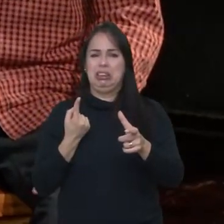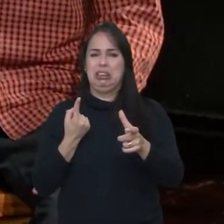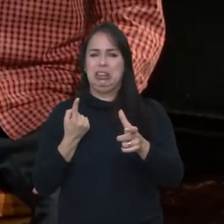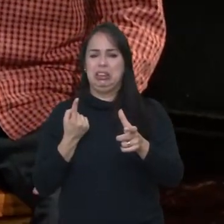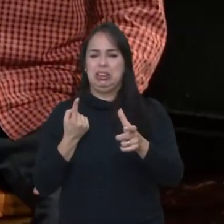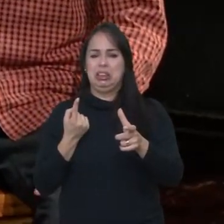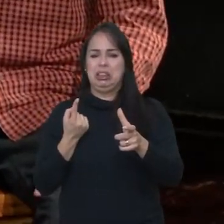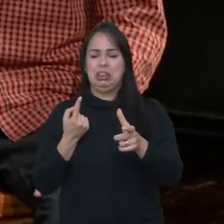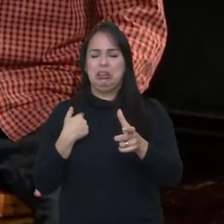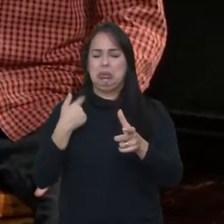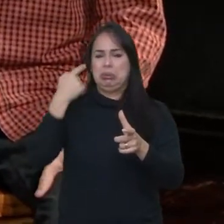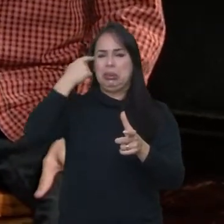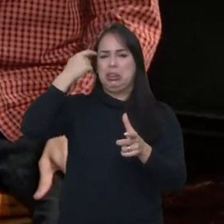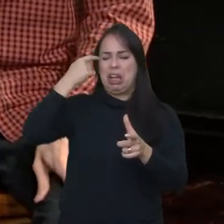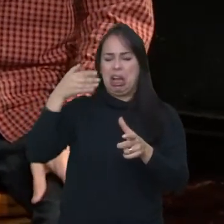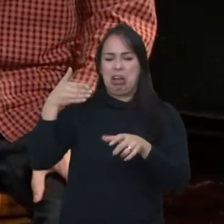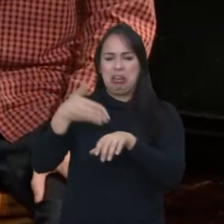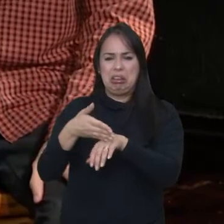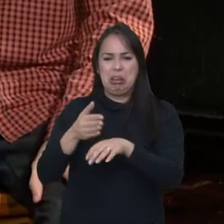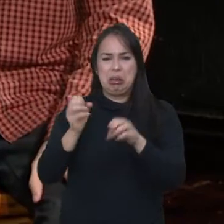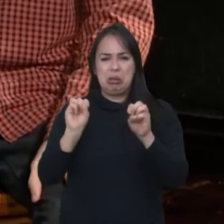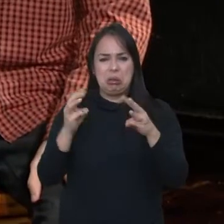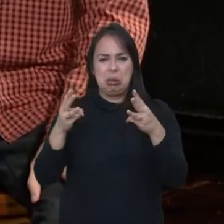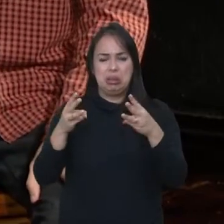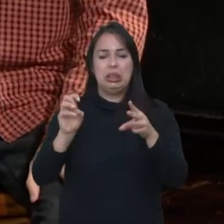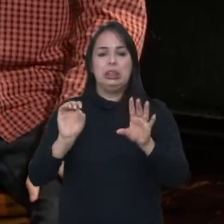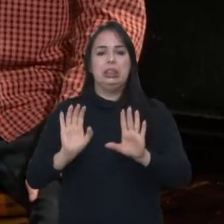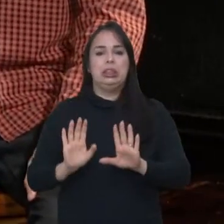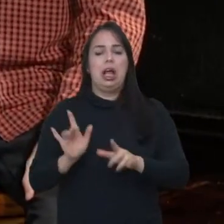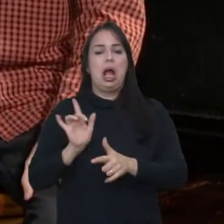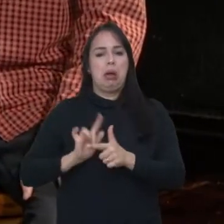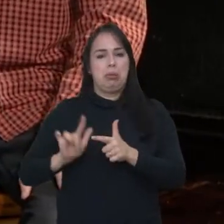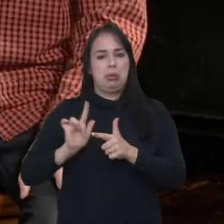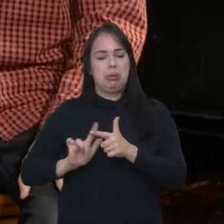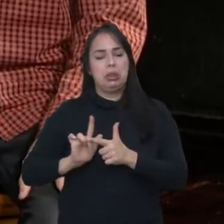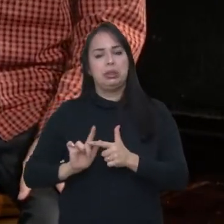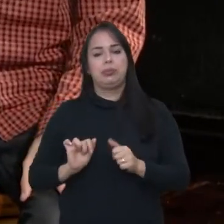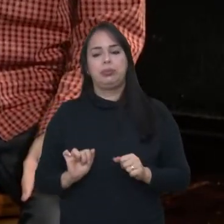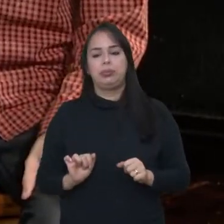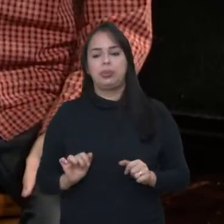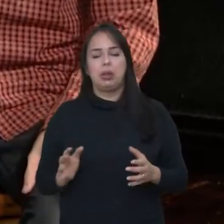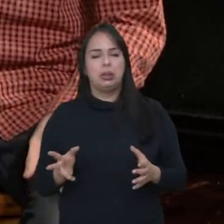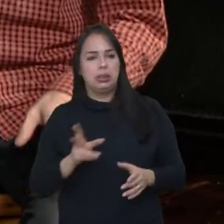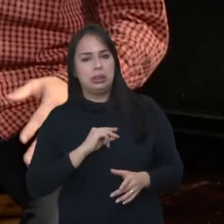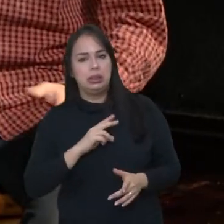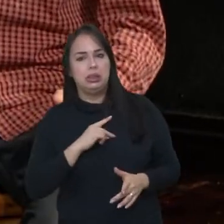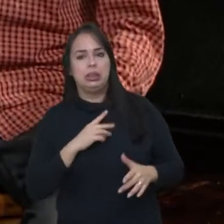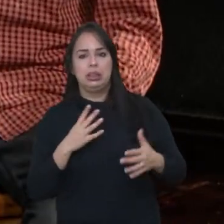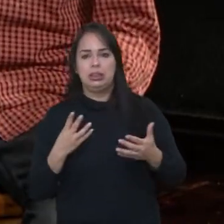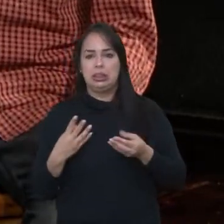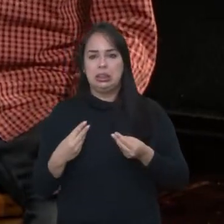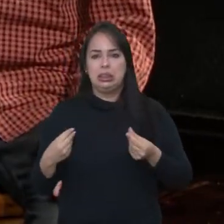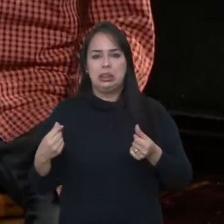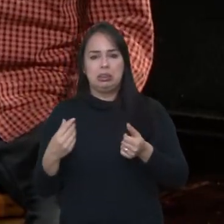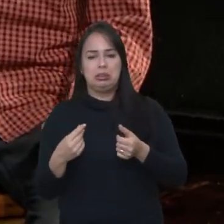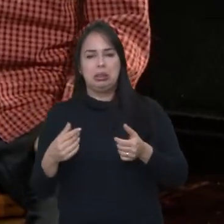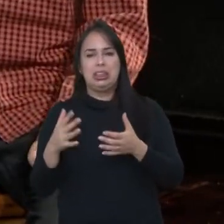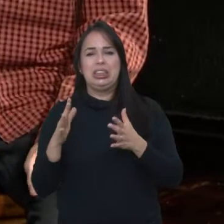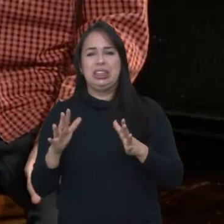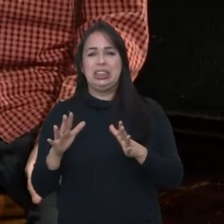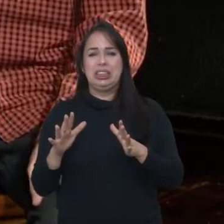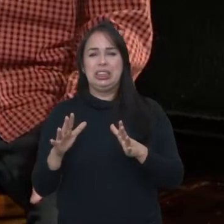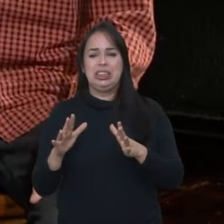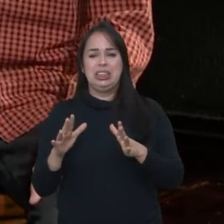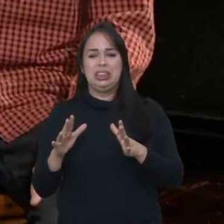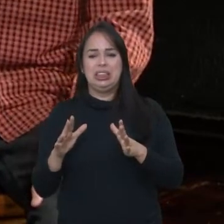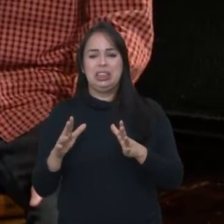acho que isso é um problema também, assim, e, nossa, é, mas acho que em geral, depois